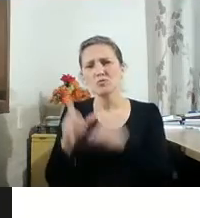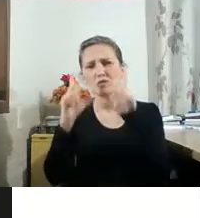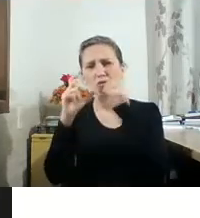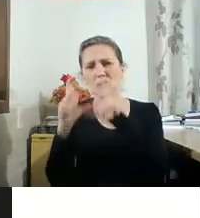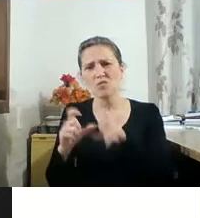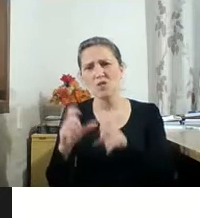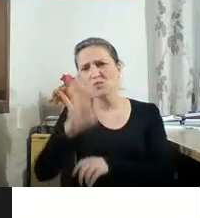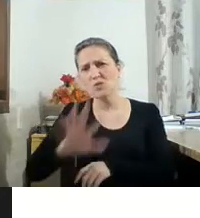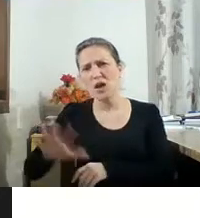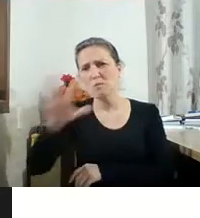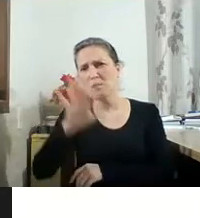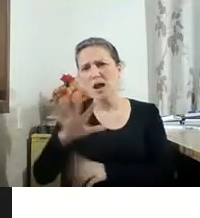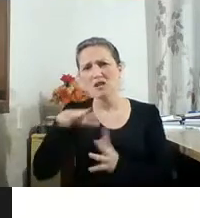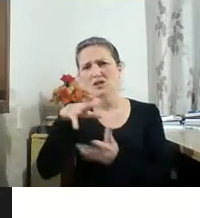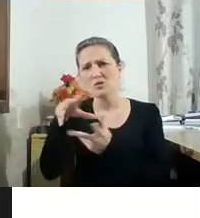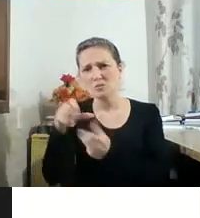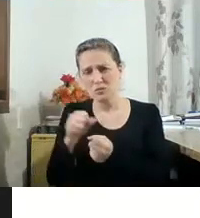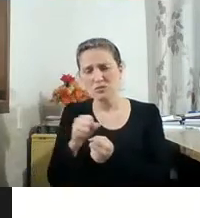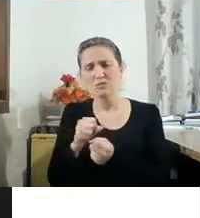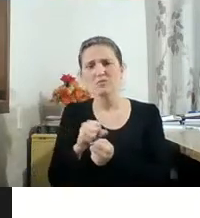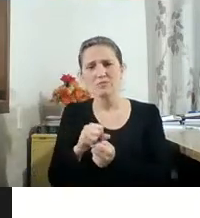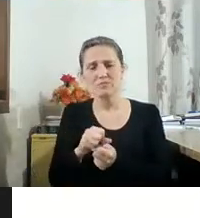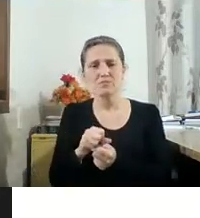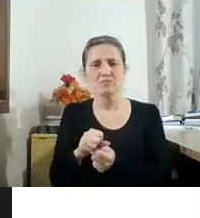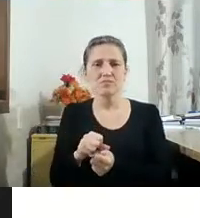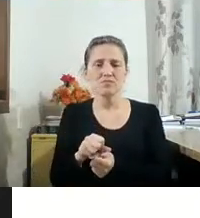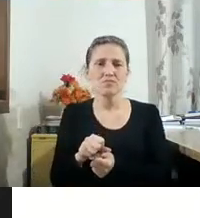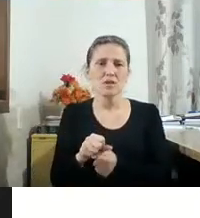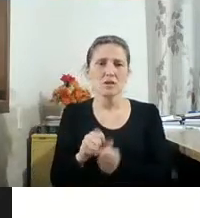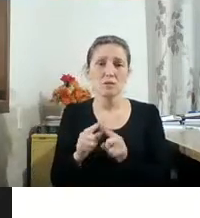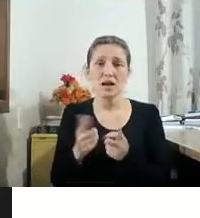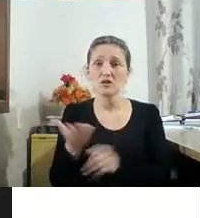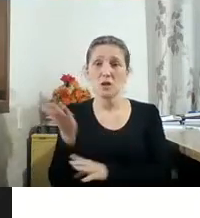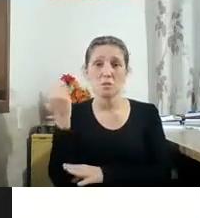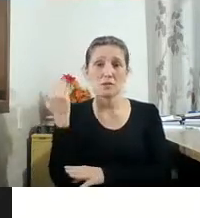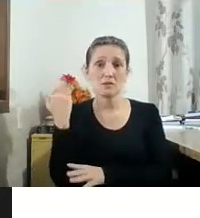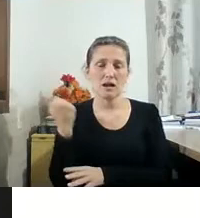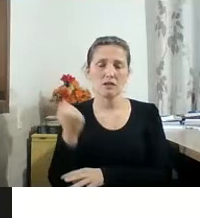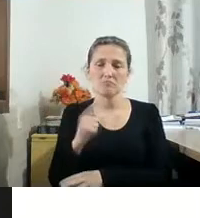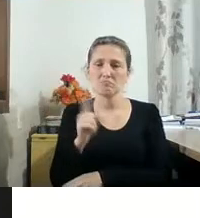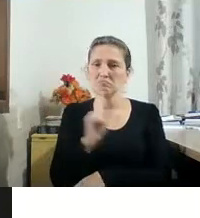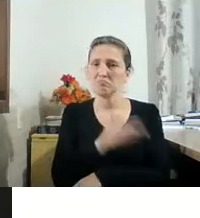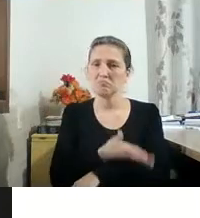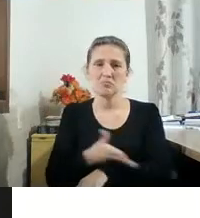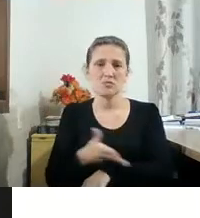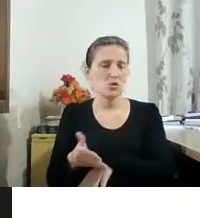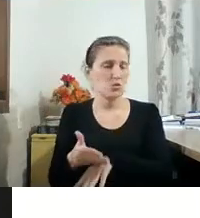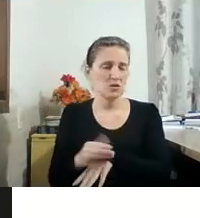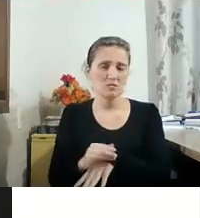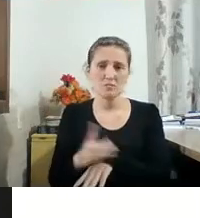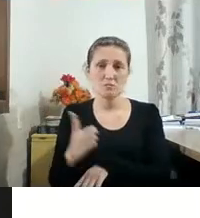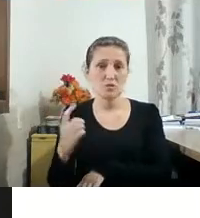com o mundo do fotolibro e de tudo isso que estamos falando. Mas naquela época, em 1971,